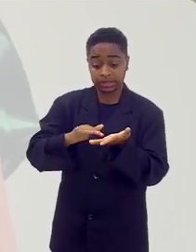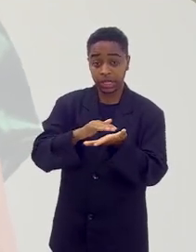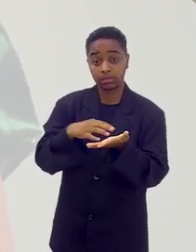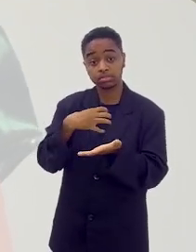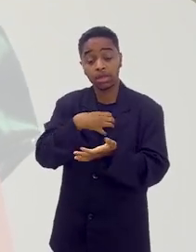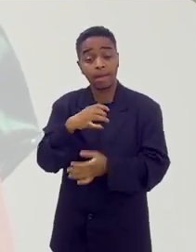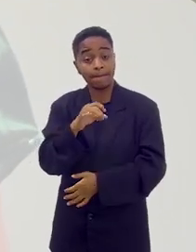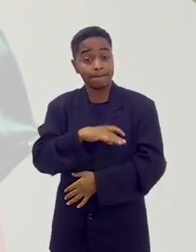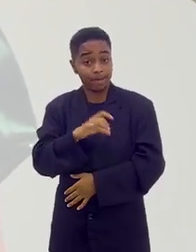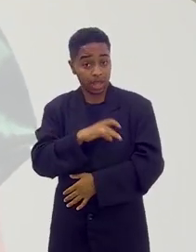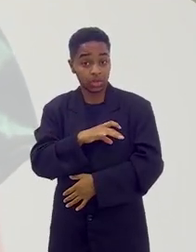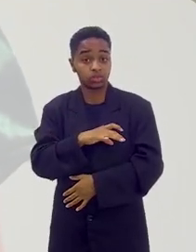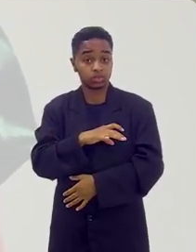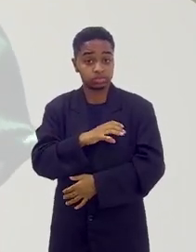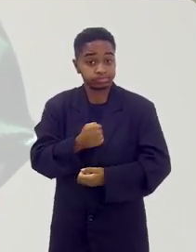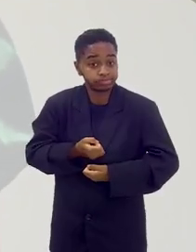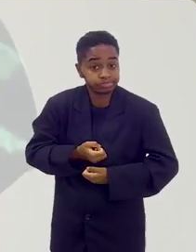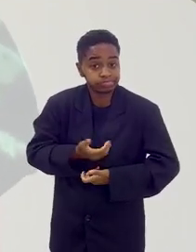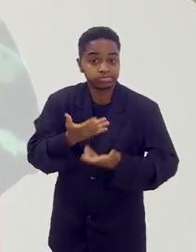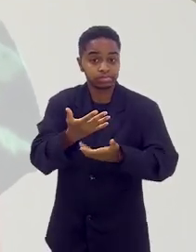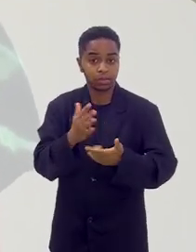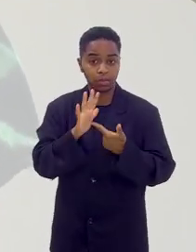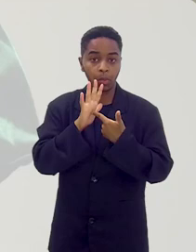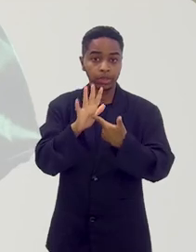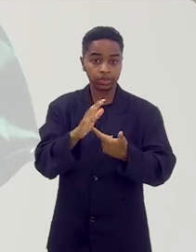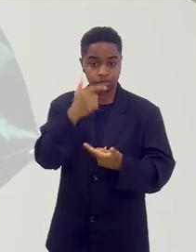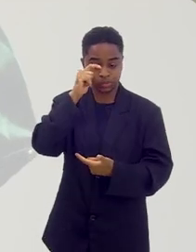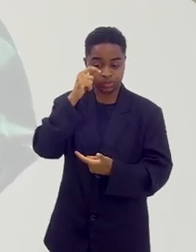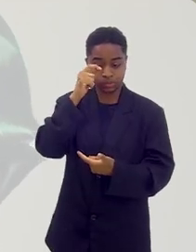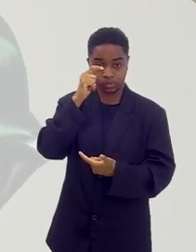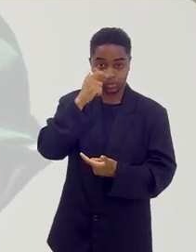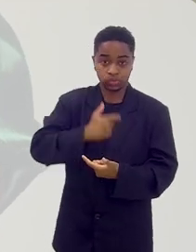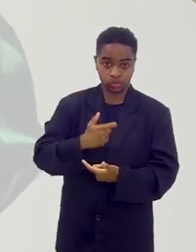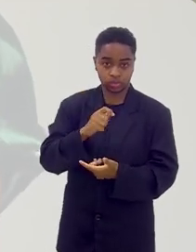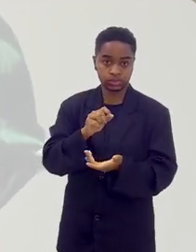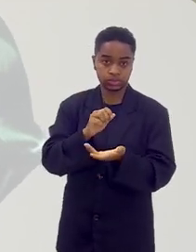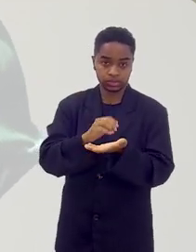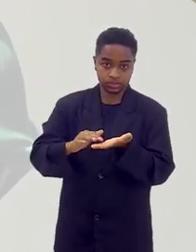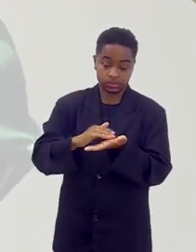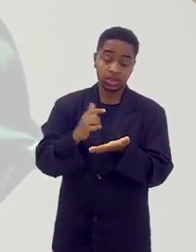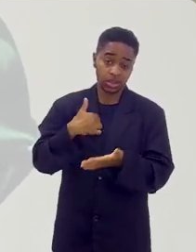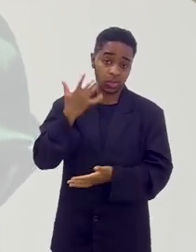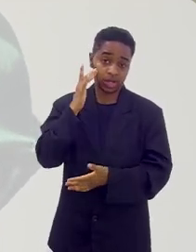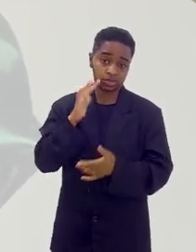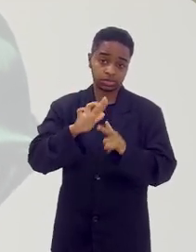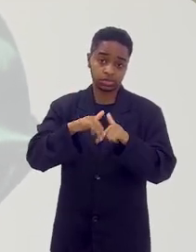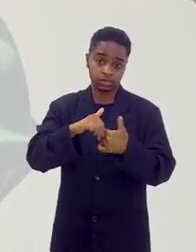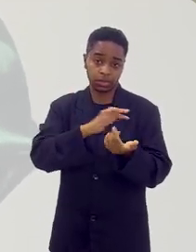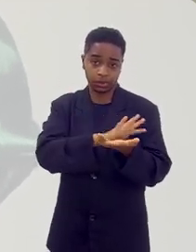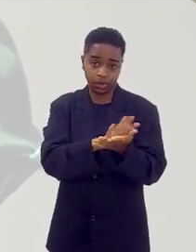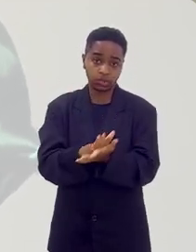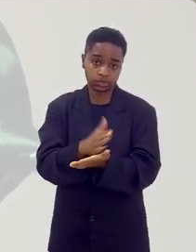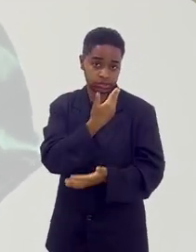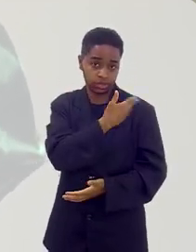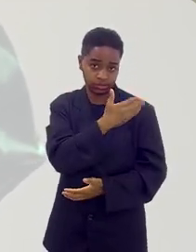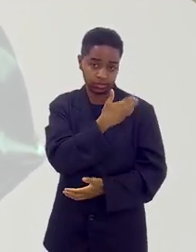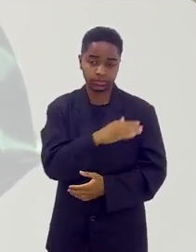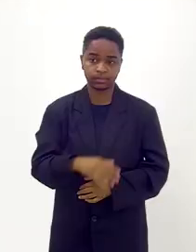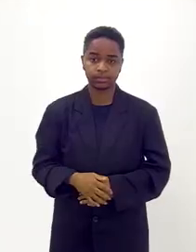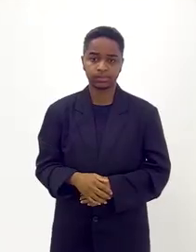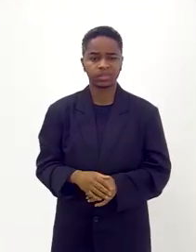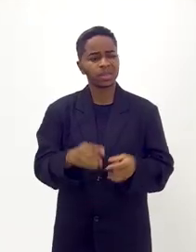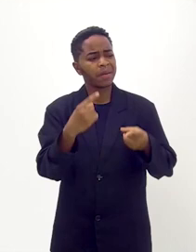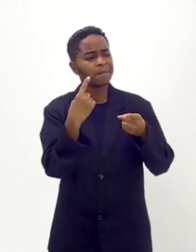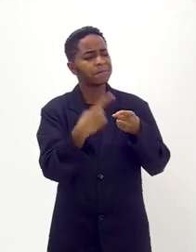tinham medo, alguns, de dizer que eram. E eu acho que nesse ponto, por causa do preconceito, da discriminação.